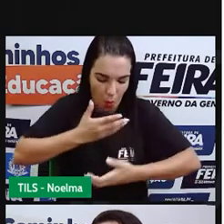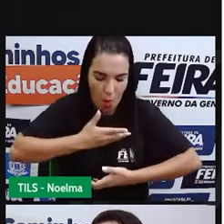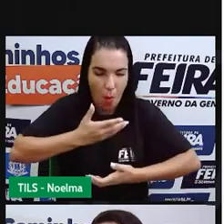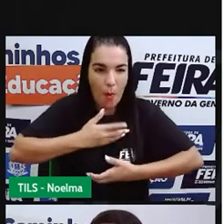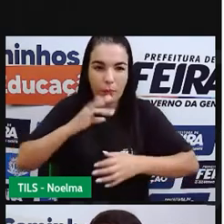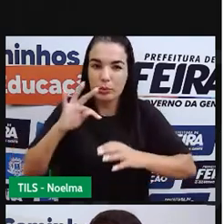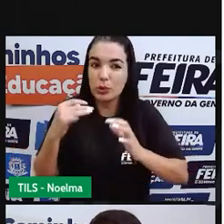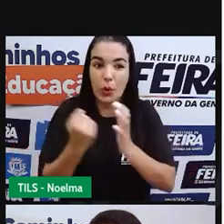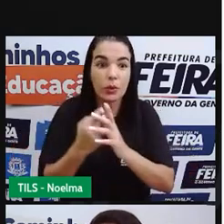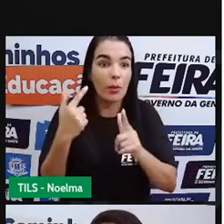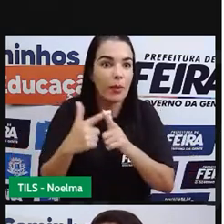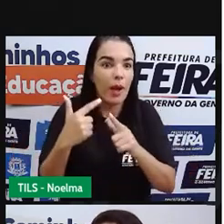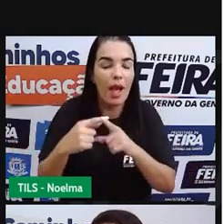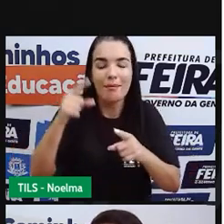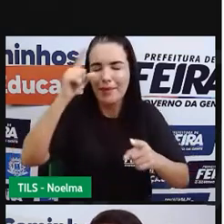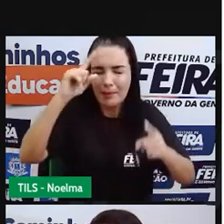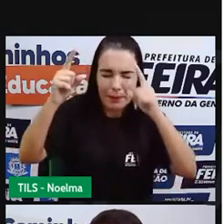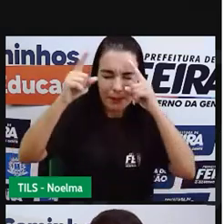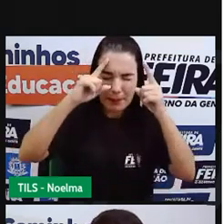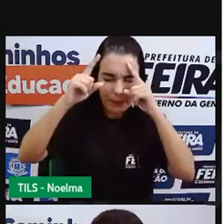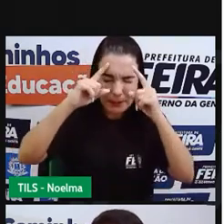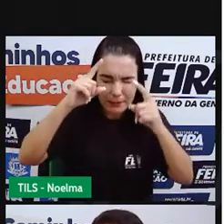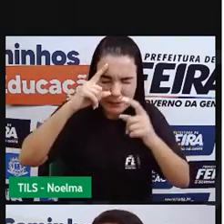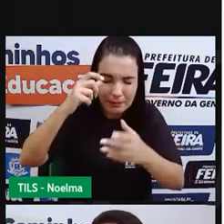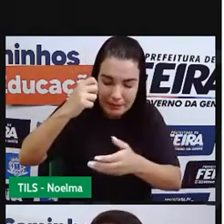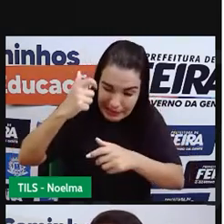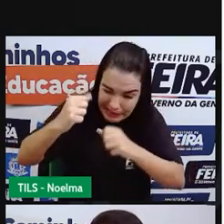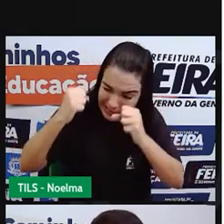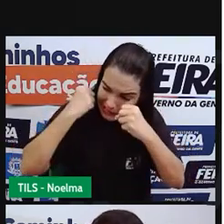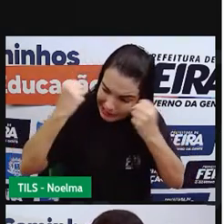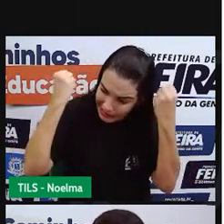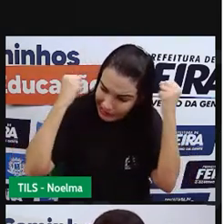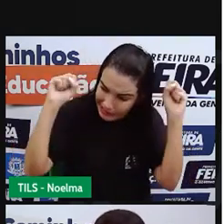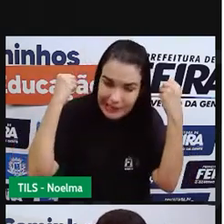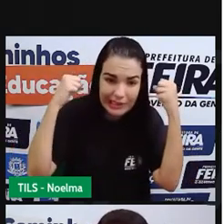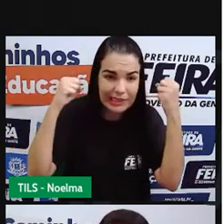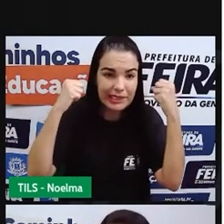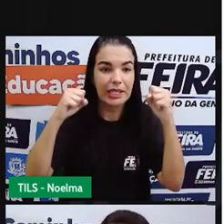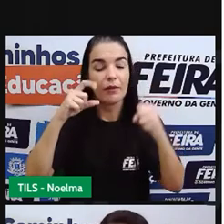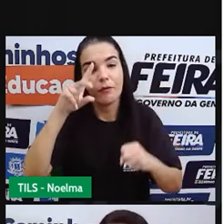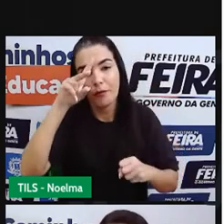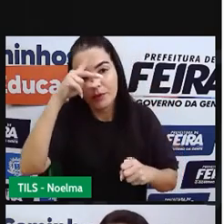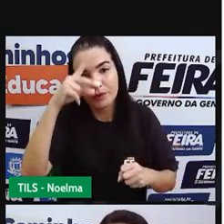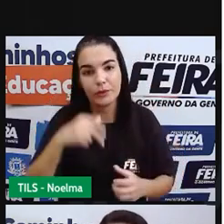ela pratica atividade física de forma muito intensa.